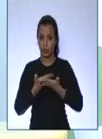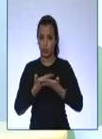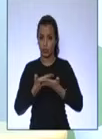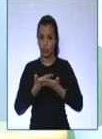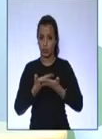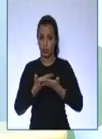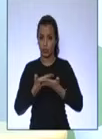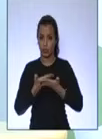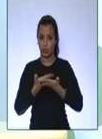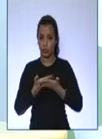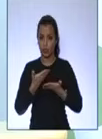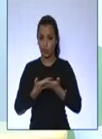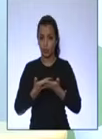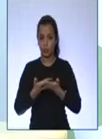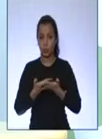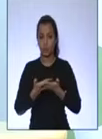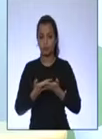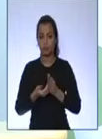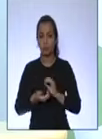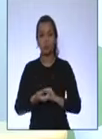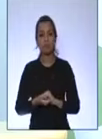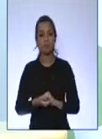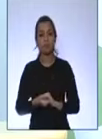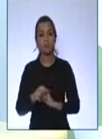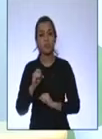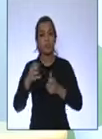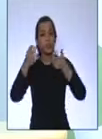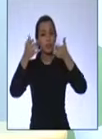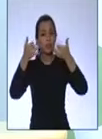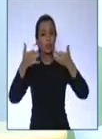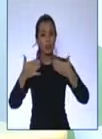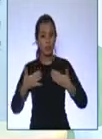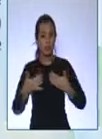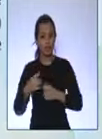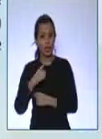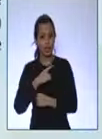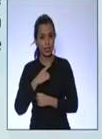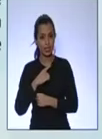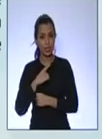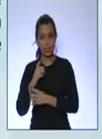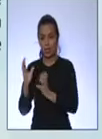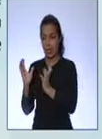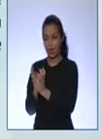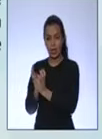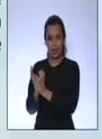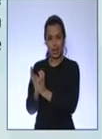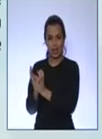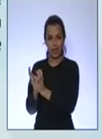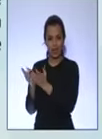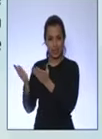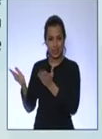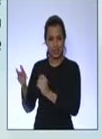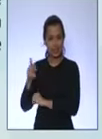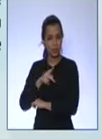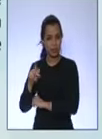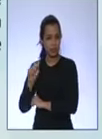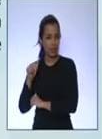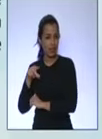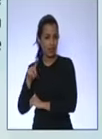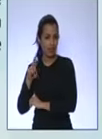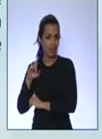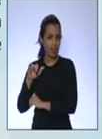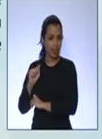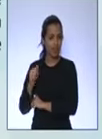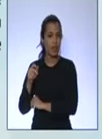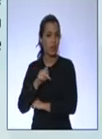Aula. Só para contextualizar aqui, nós temos a apresentação da equipe curricular, que compõe a professora Andréia, a